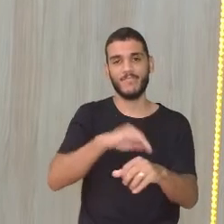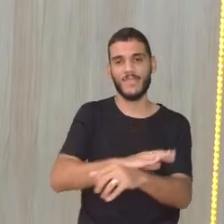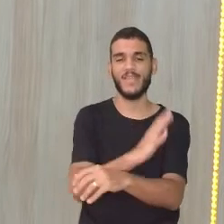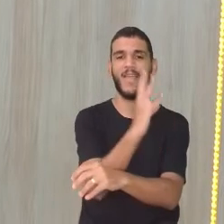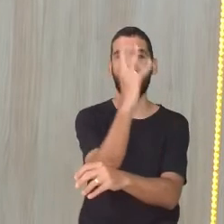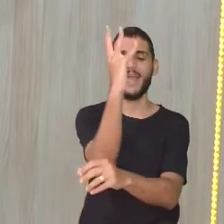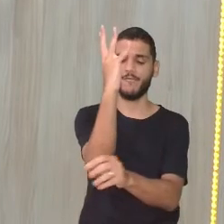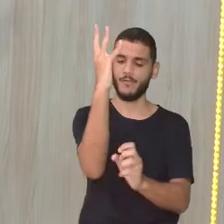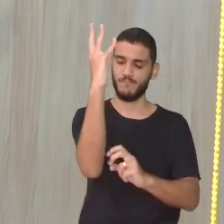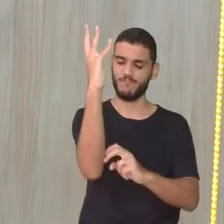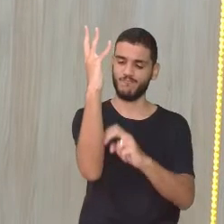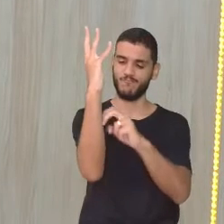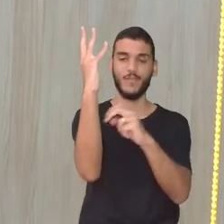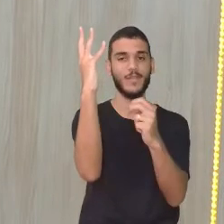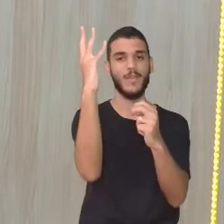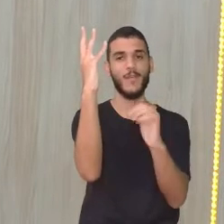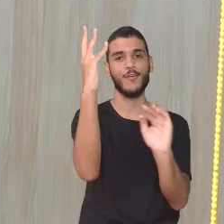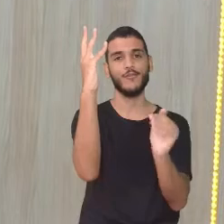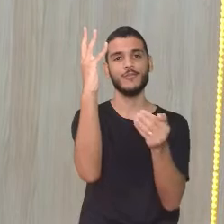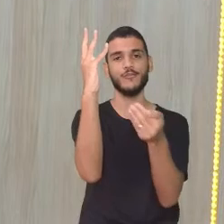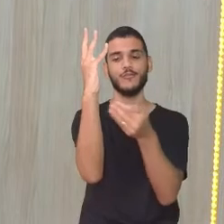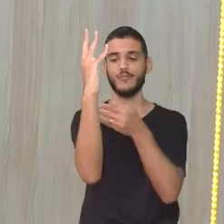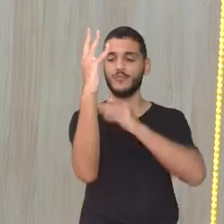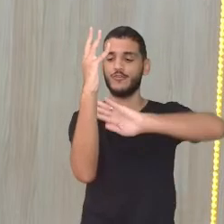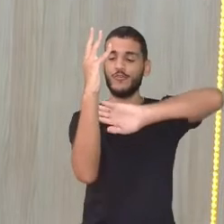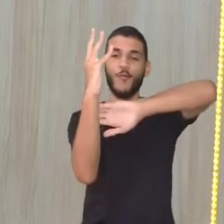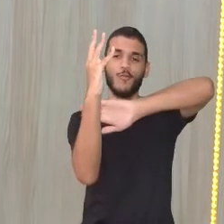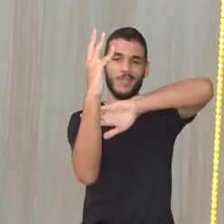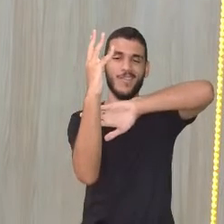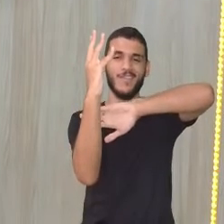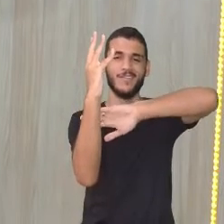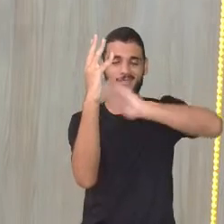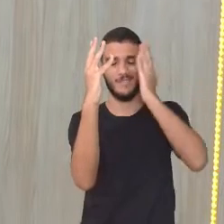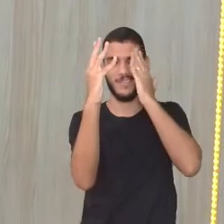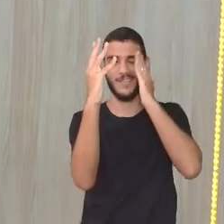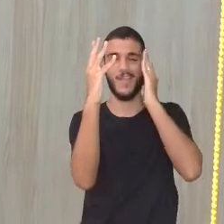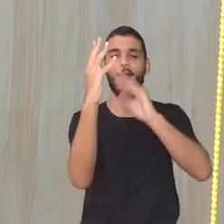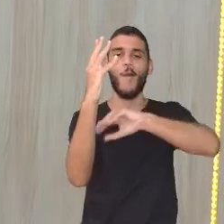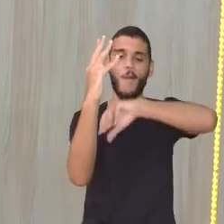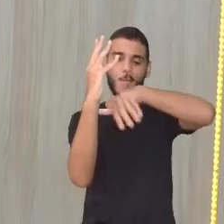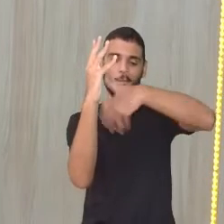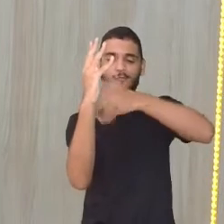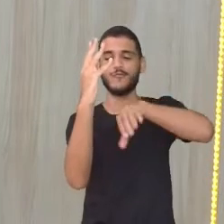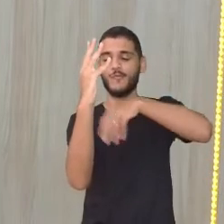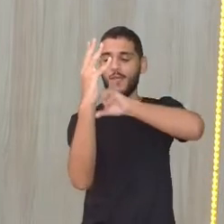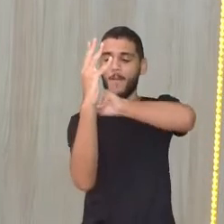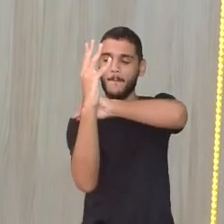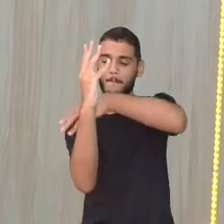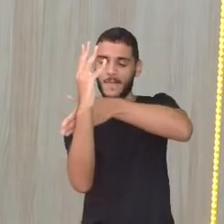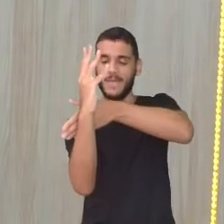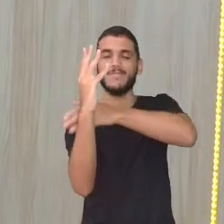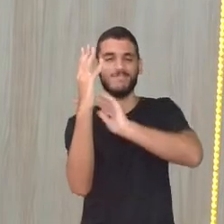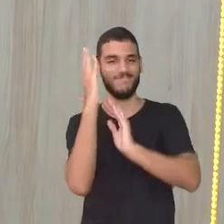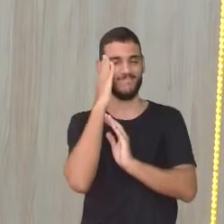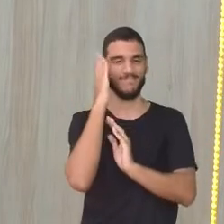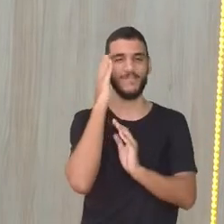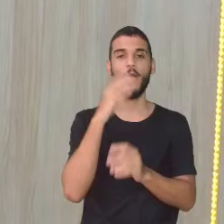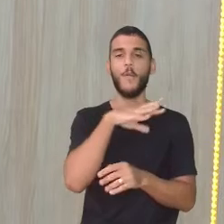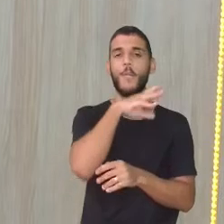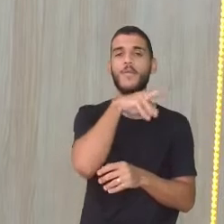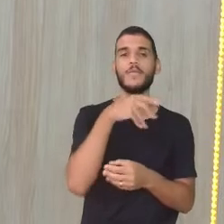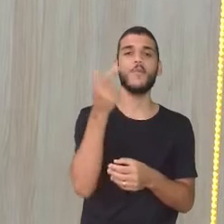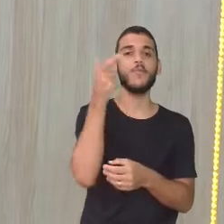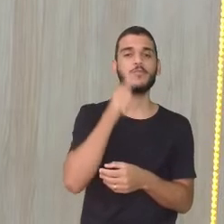líquens, né? A presença de líquens no tronco. Se mistura ali, né? Então, Exatamente. Aquele animal, ele consegue se